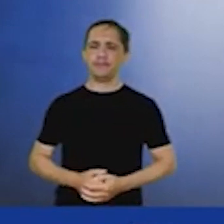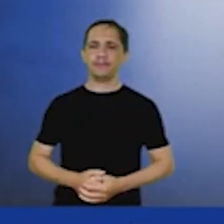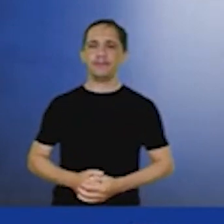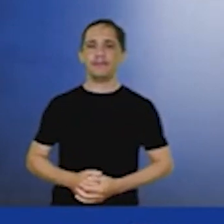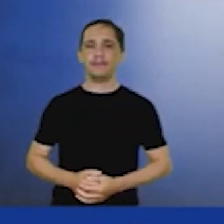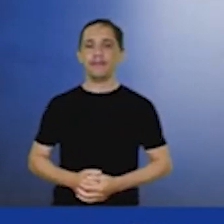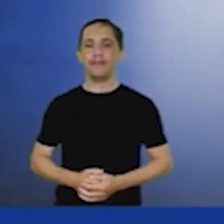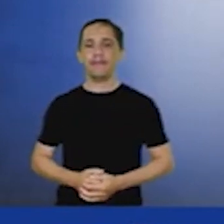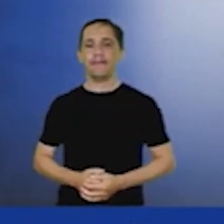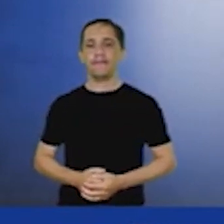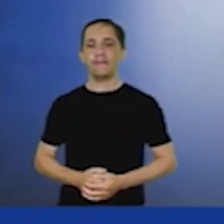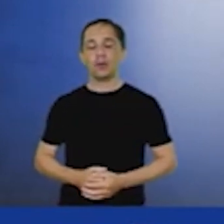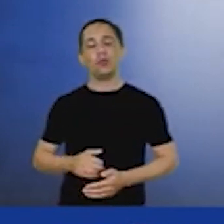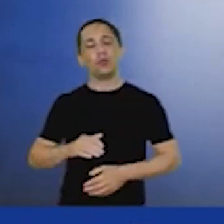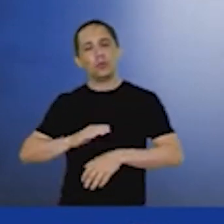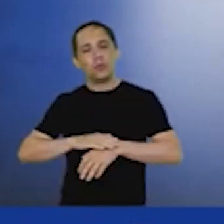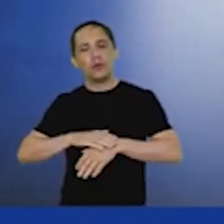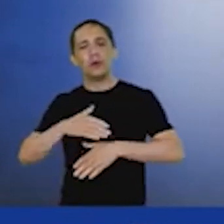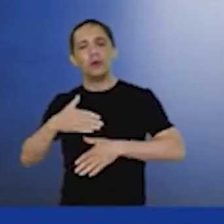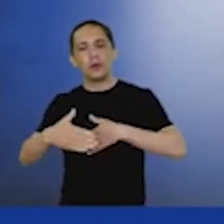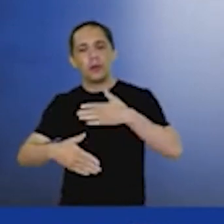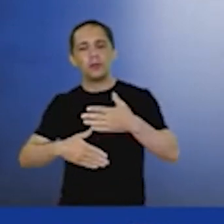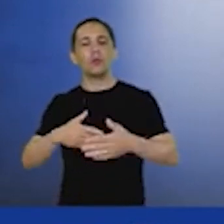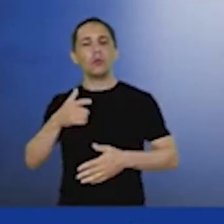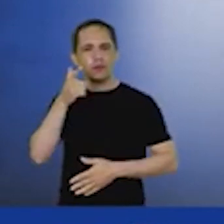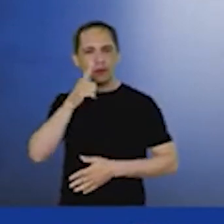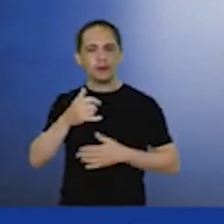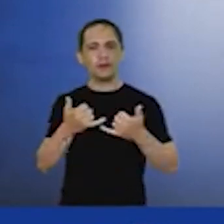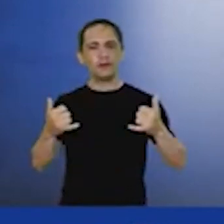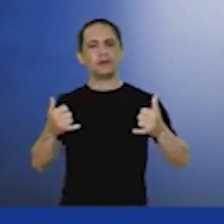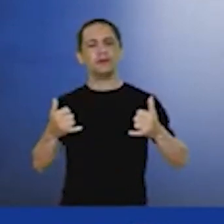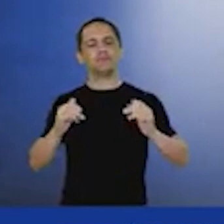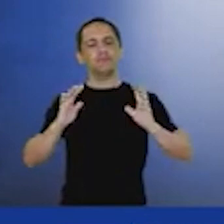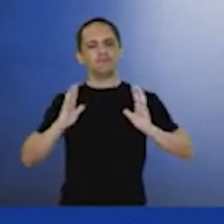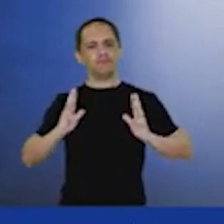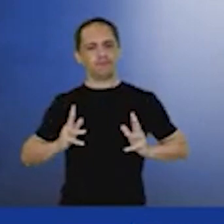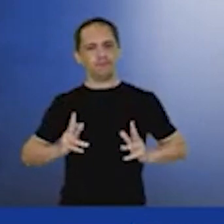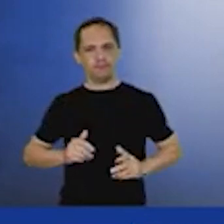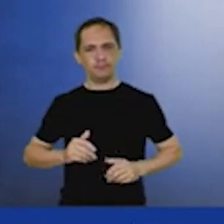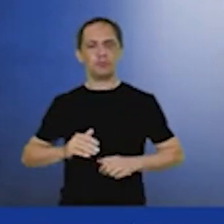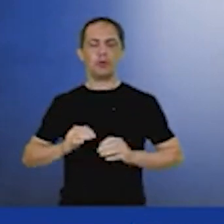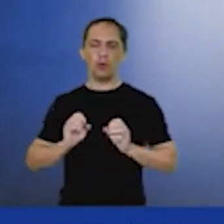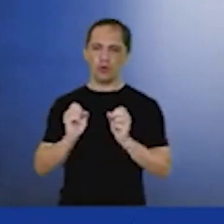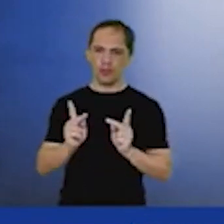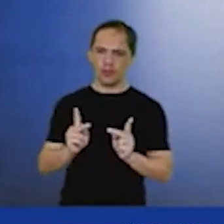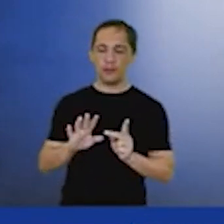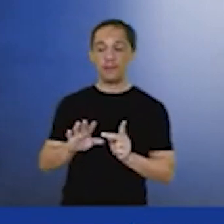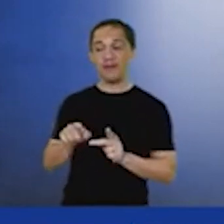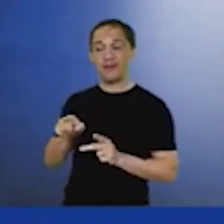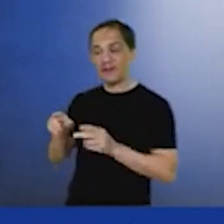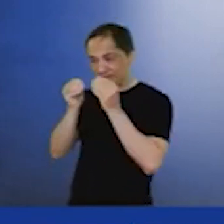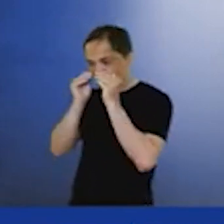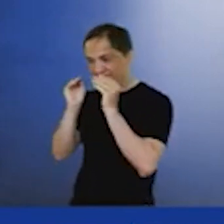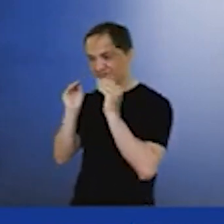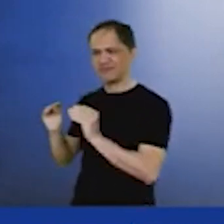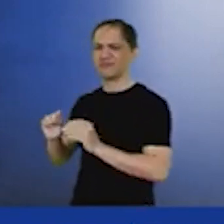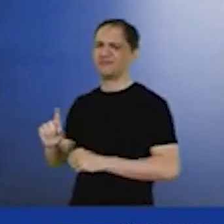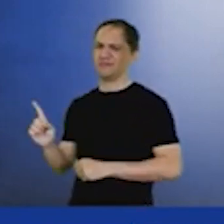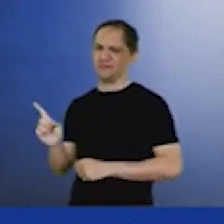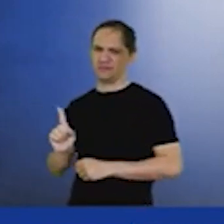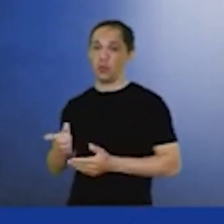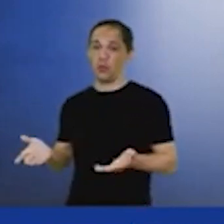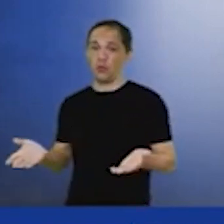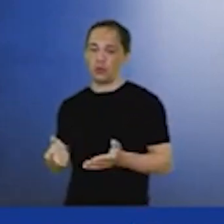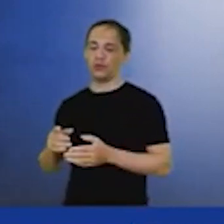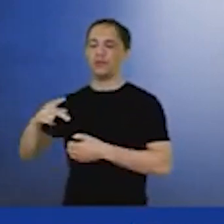limpas para conseguir cumprir as metas que são desafiantes mas são possíveis dentro da sociedade e dentro da indústria do